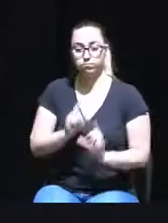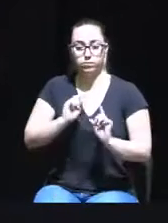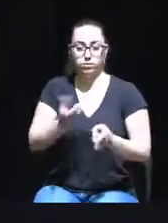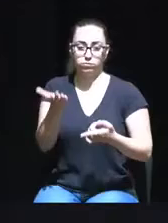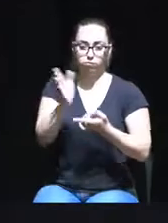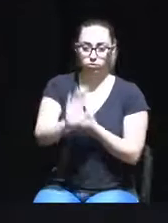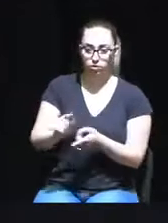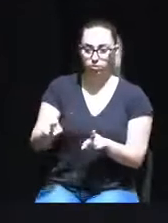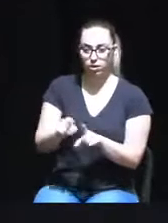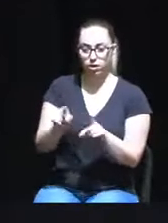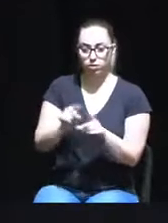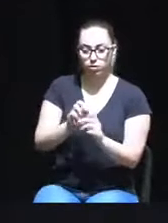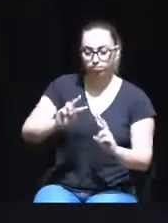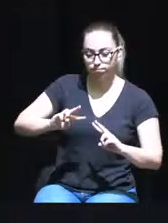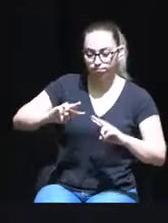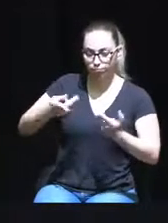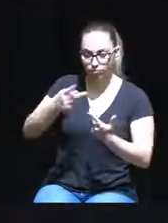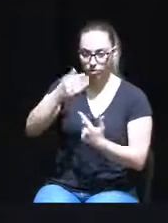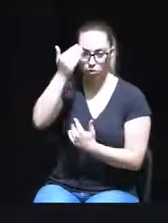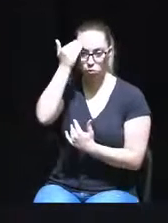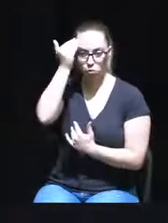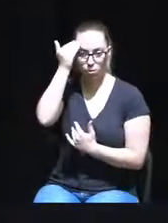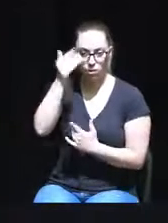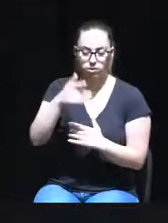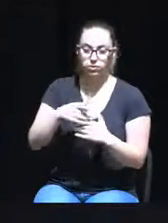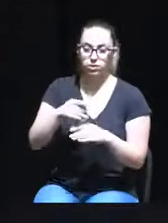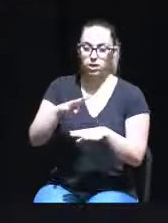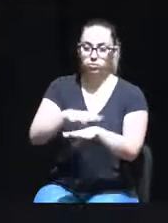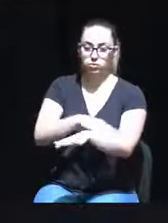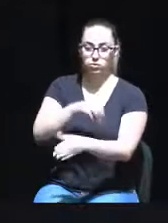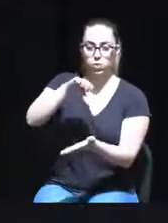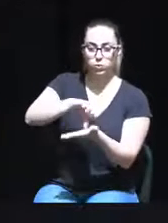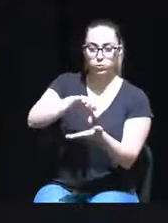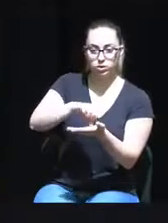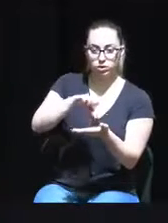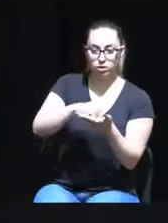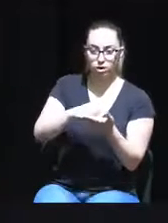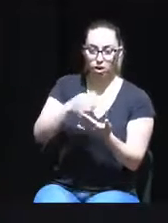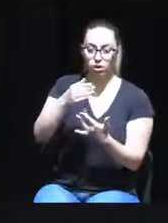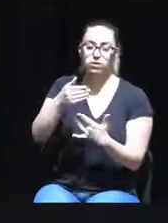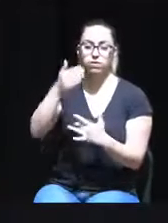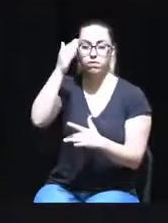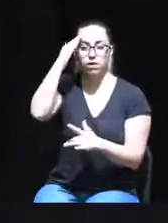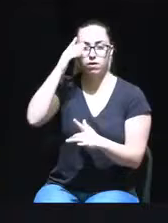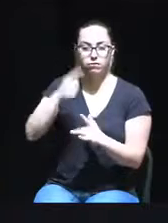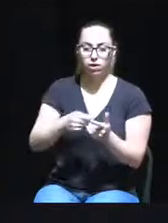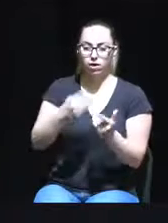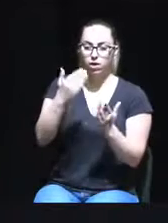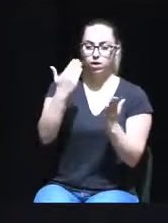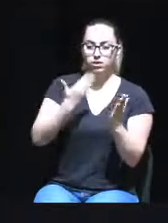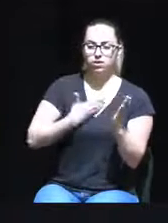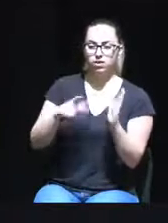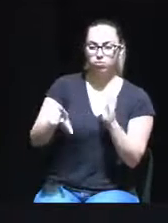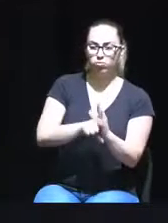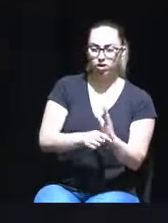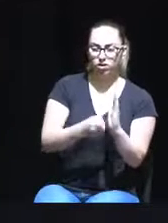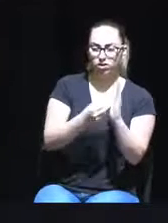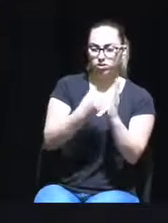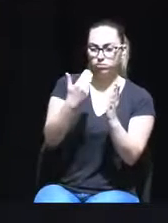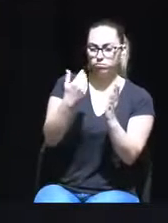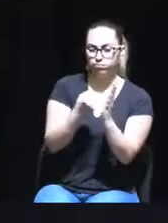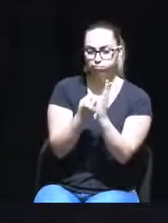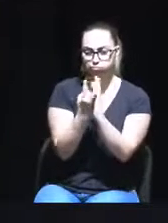começar pela anuência da transferência de competências da Administração Central, prevista em sucessivos decretos-leis setoriais,